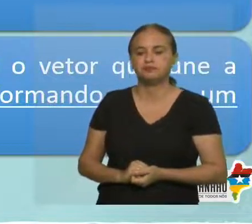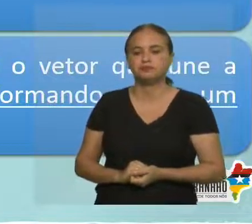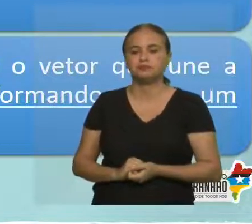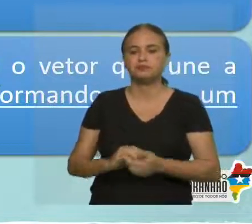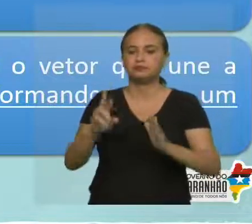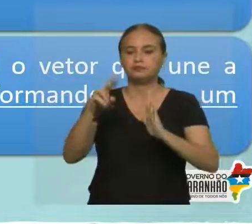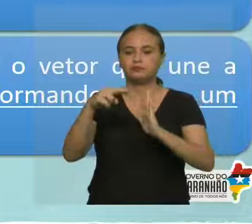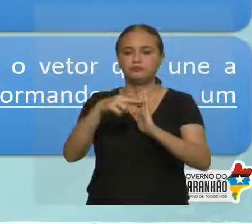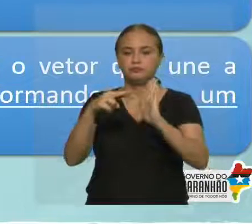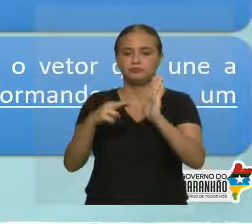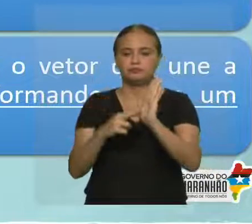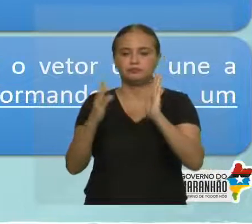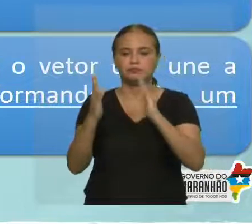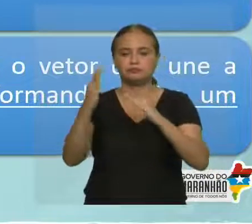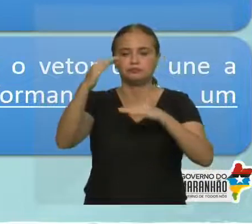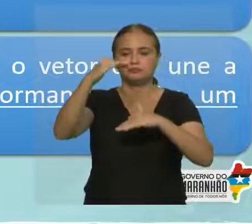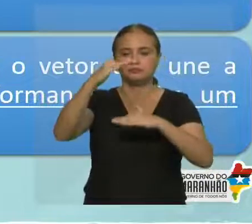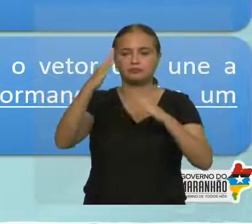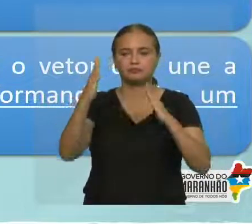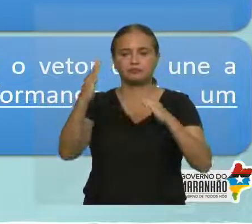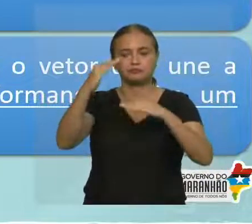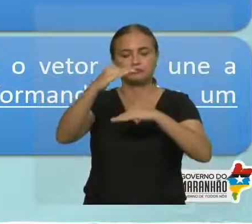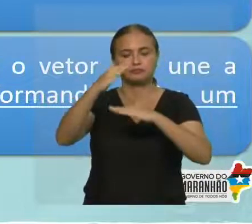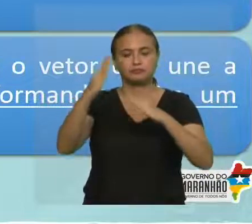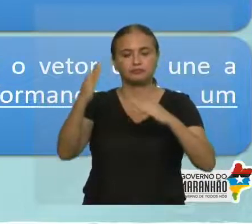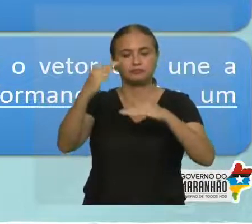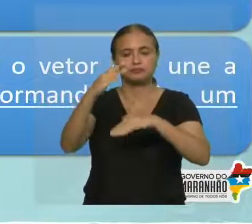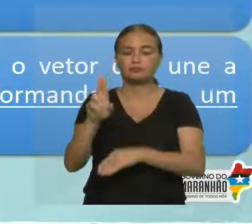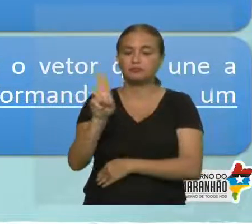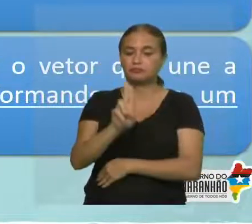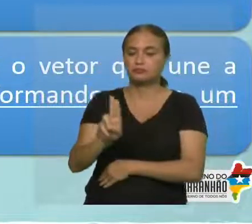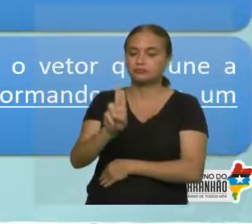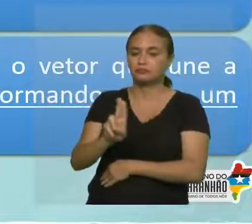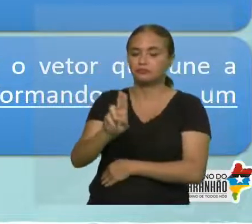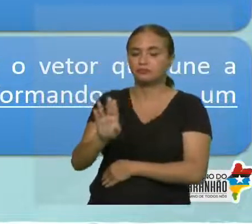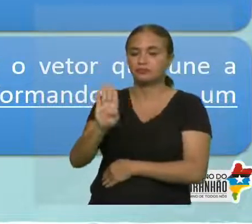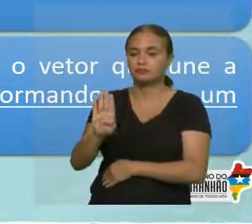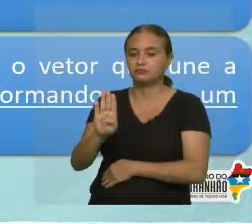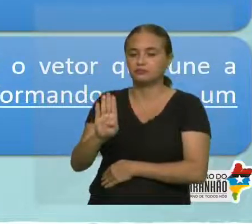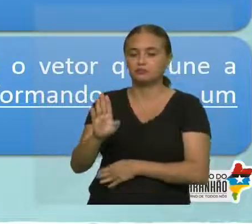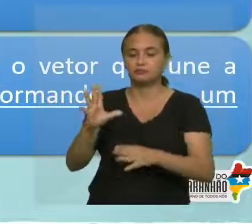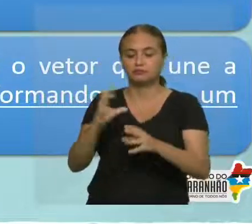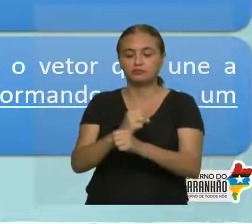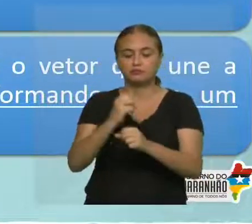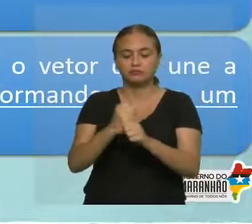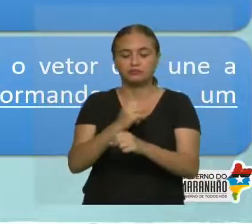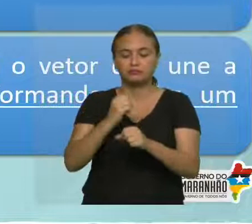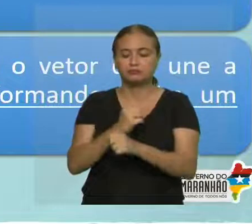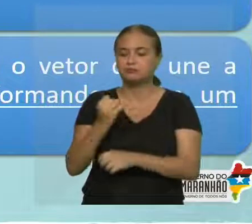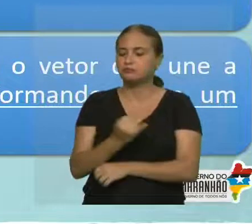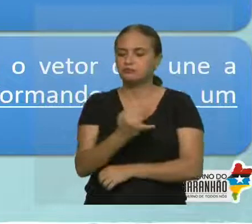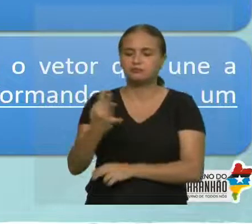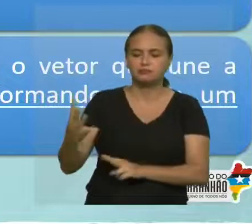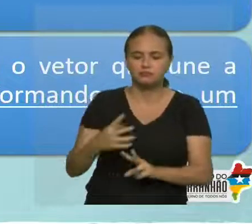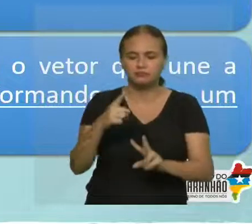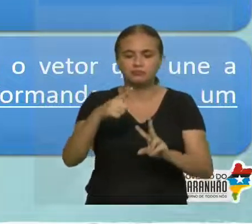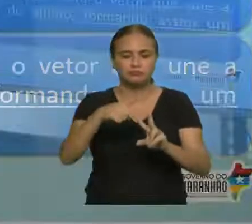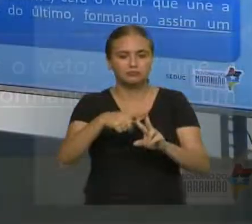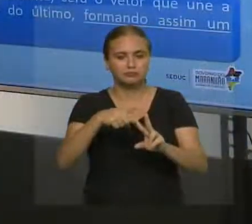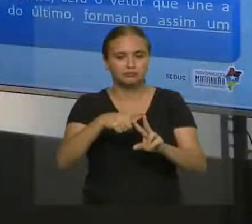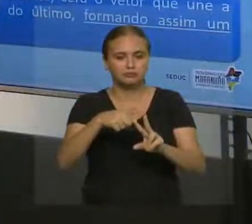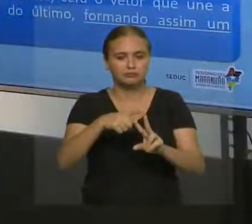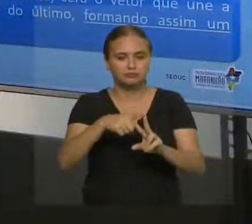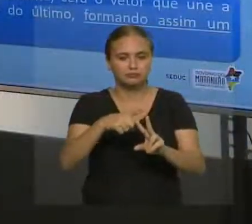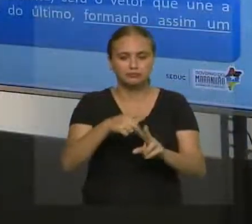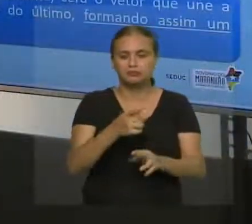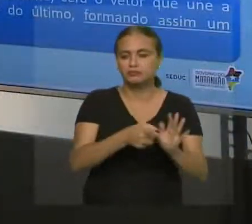E aqui eu tenho a regra do polígono, que foi utilizada na letra B. Então, ela é utilizada na adição de qualquer quantidade de vetores. Enquanto a regra do paralelogramo, você